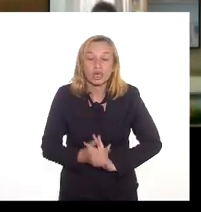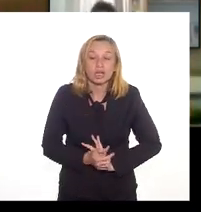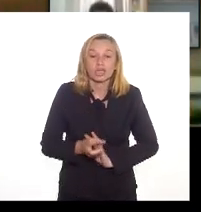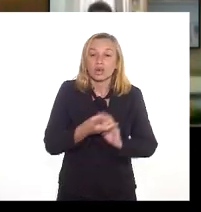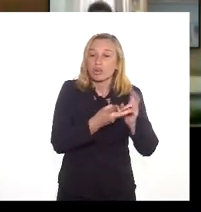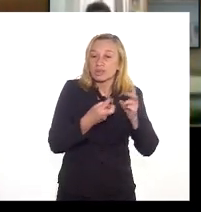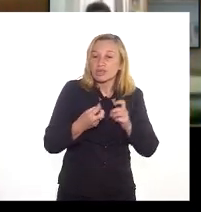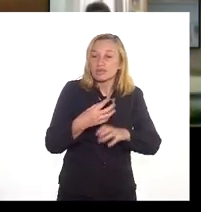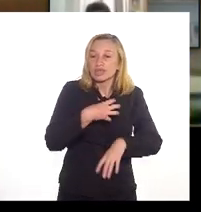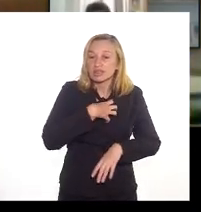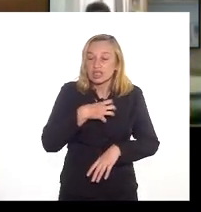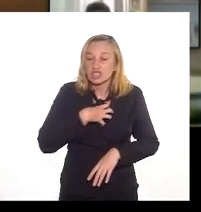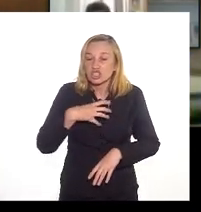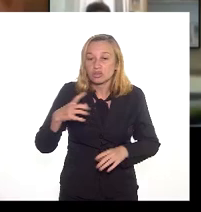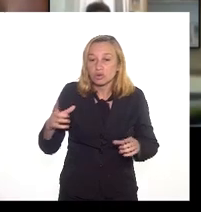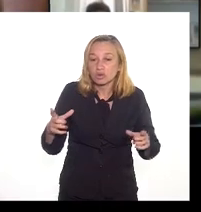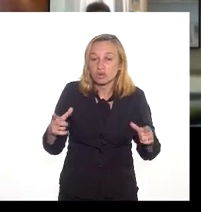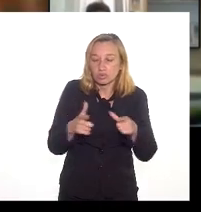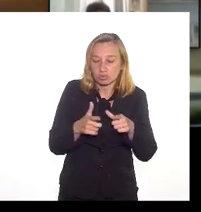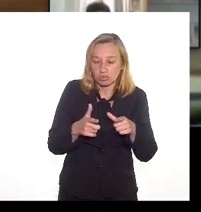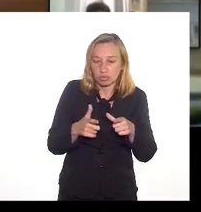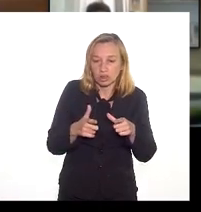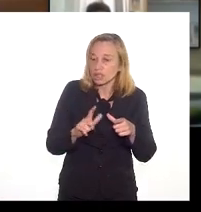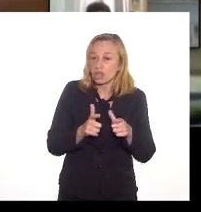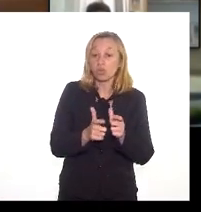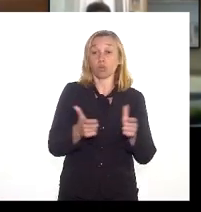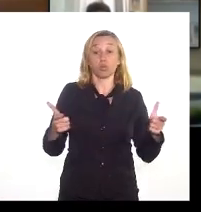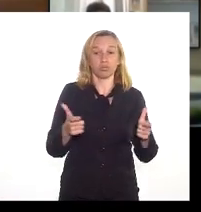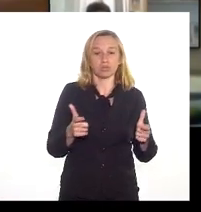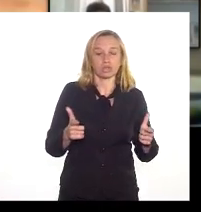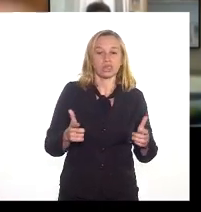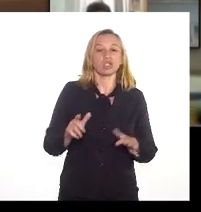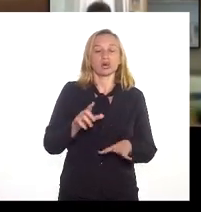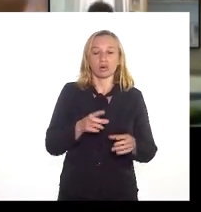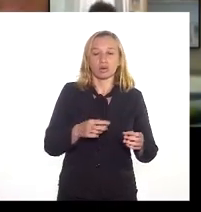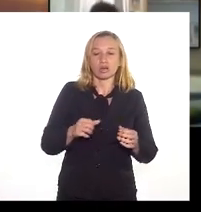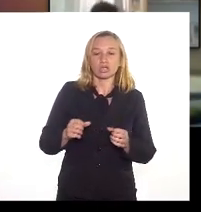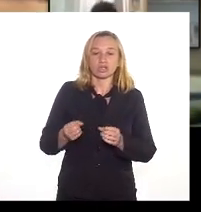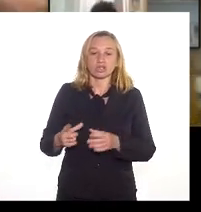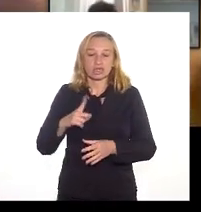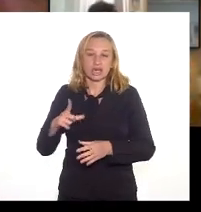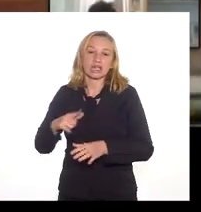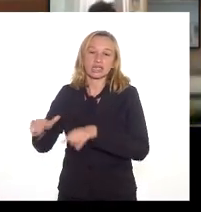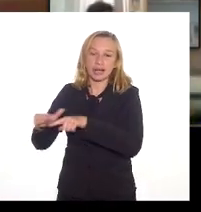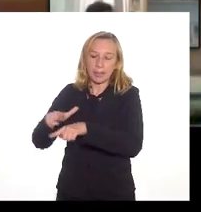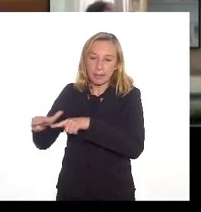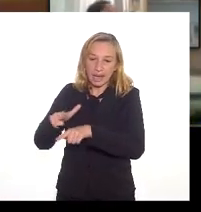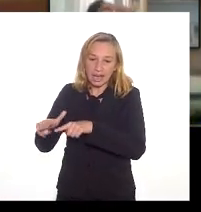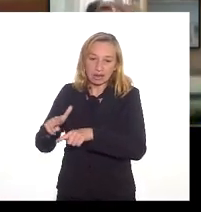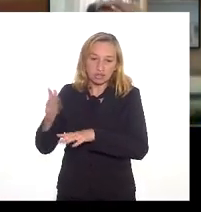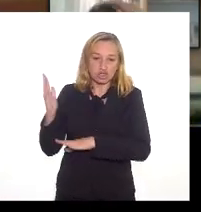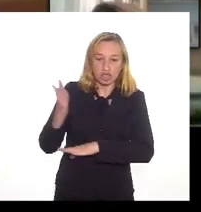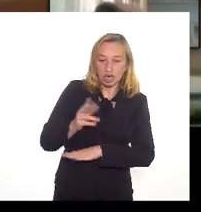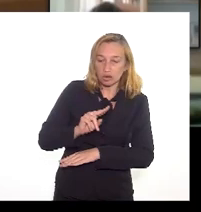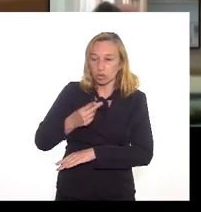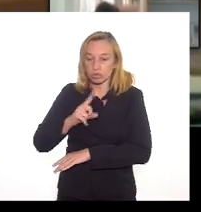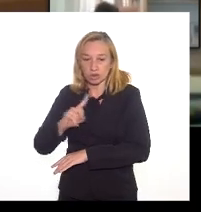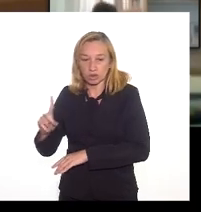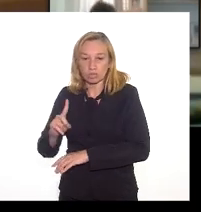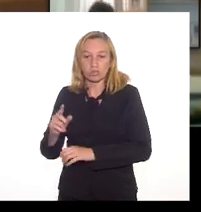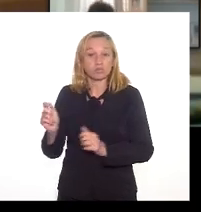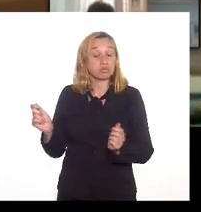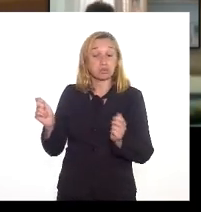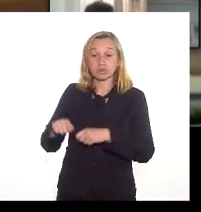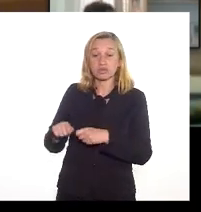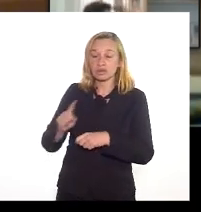observado no sentido estrito e não no sentido amplo. O fato de haver geração de empregos efeitos indiretos possivelmente